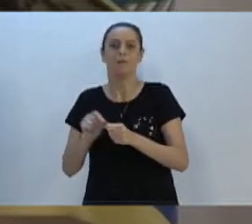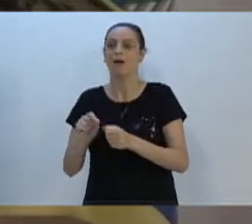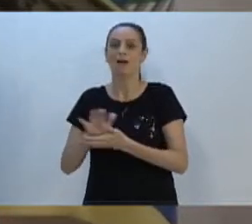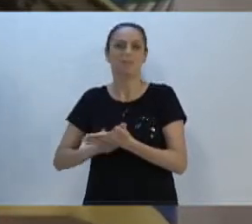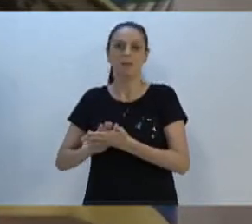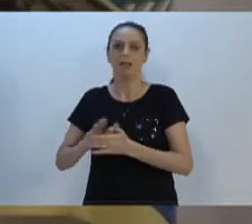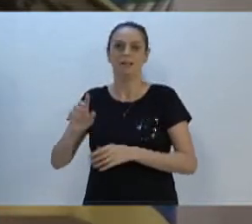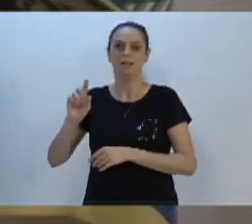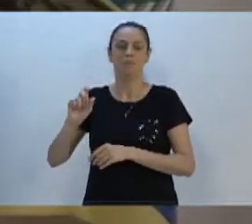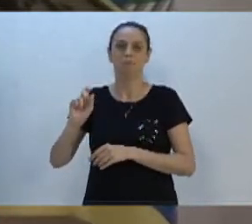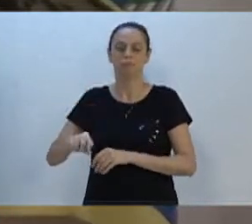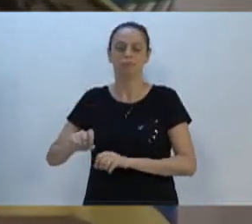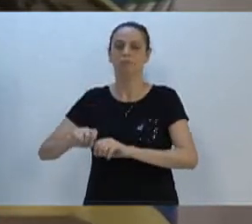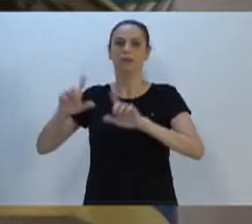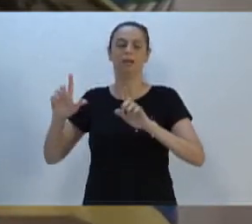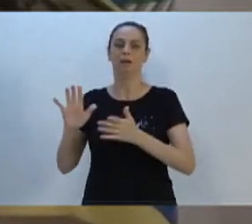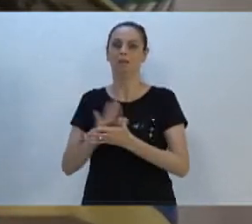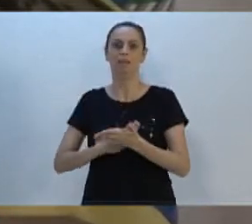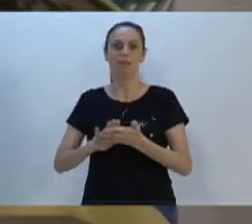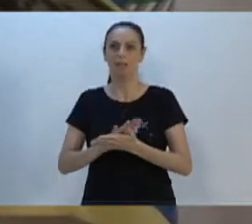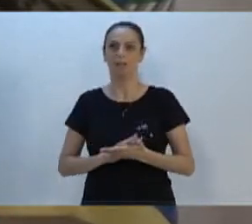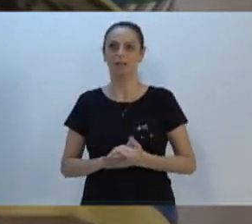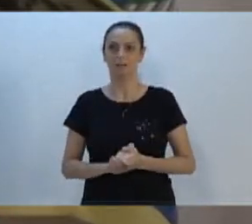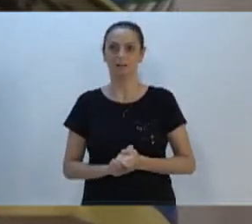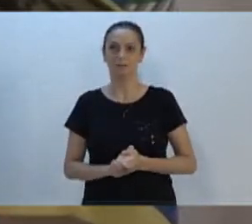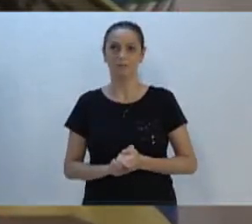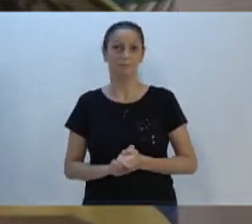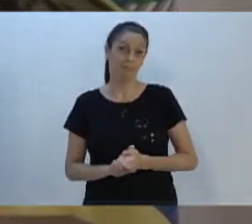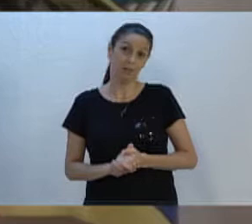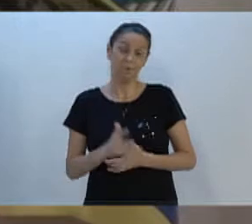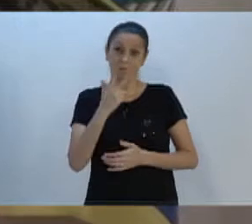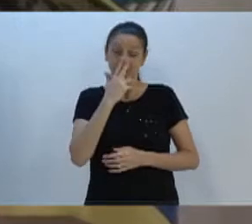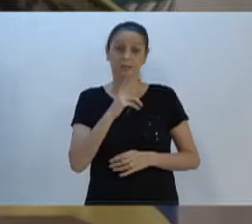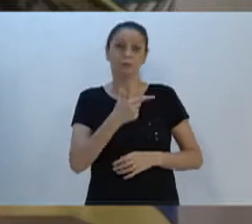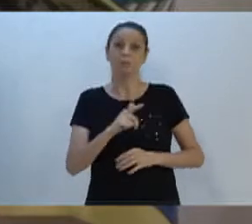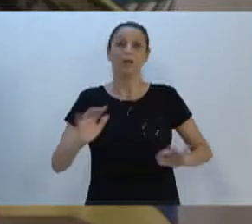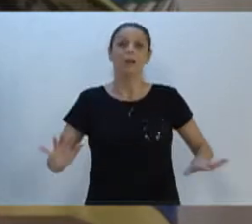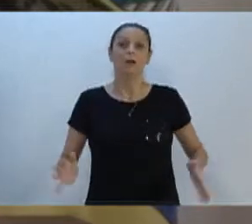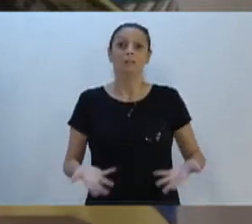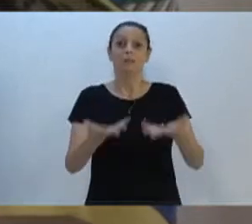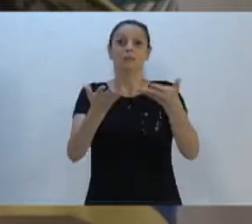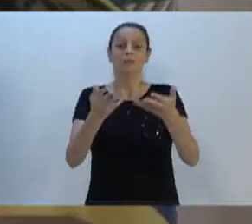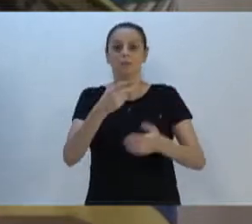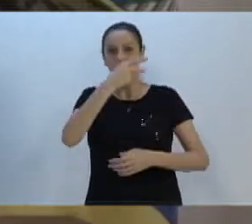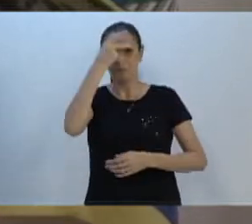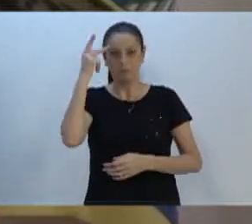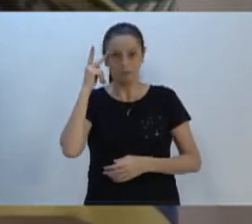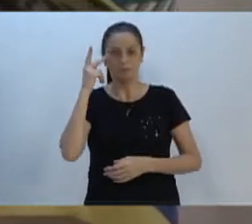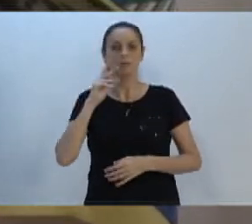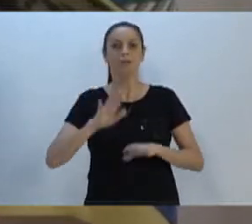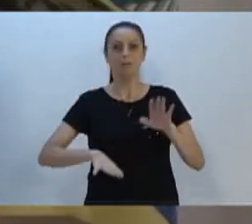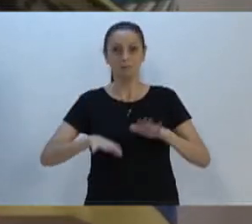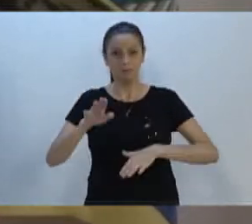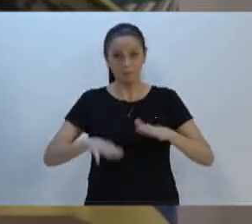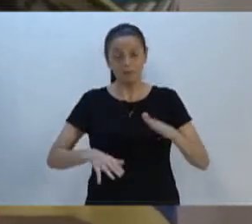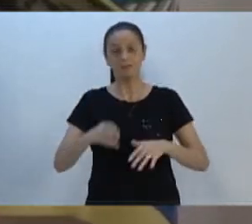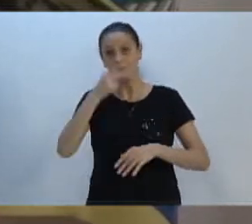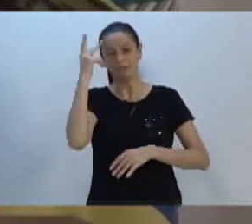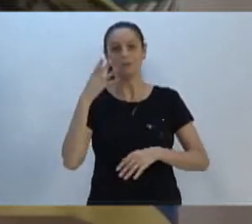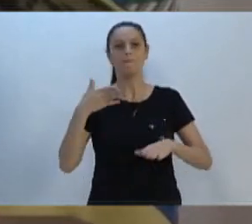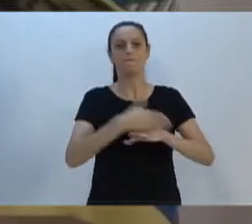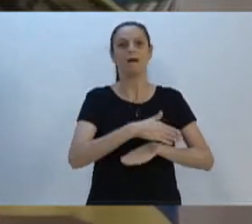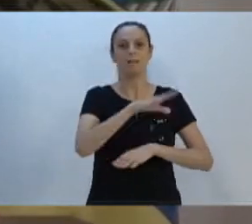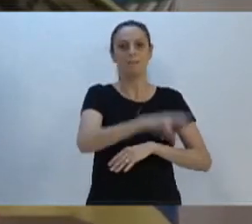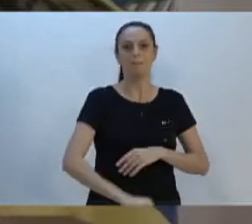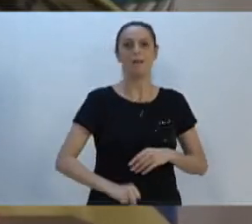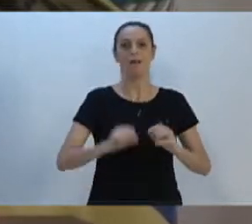questão de não dar incentivo ao processo de invasão. E com relação a esse processo, é